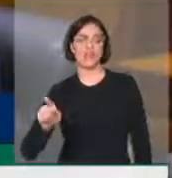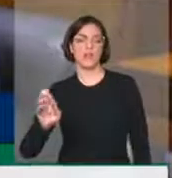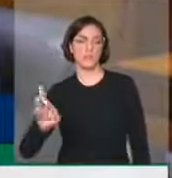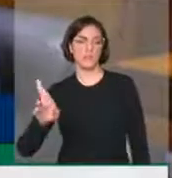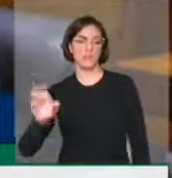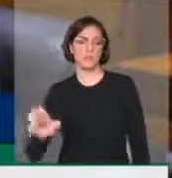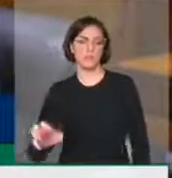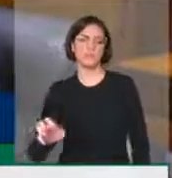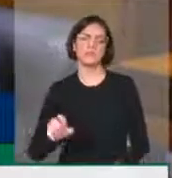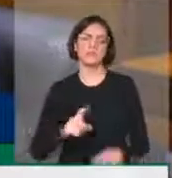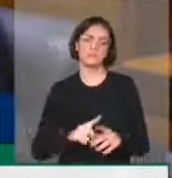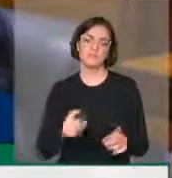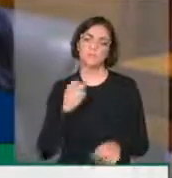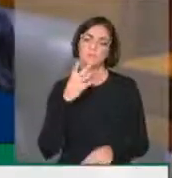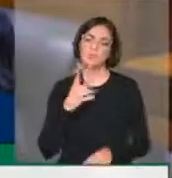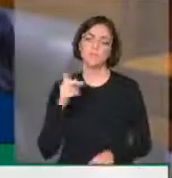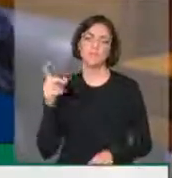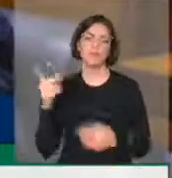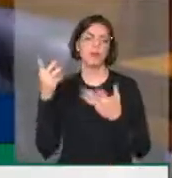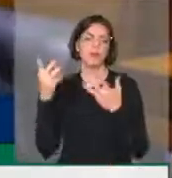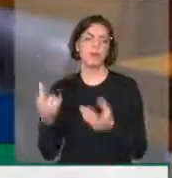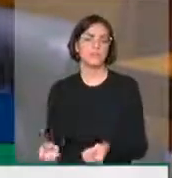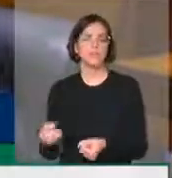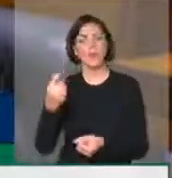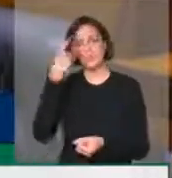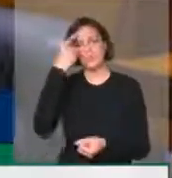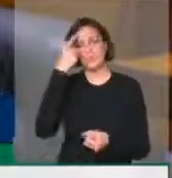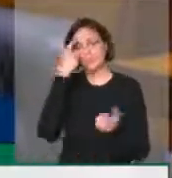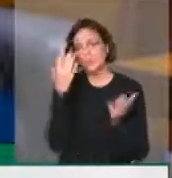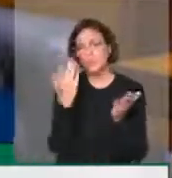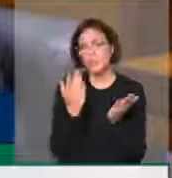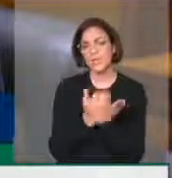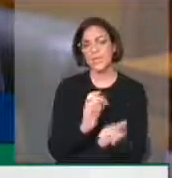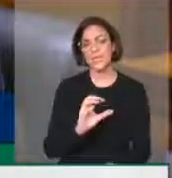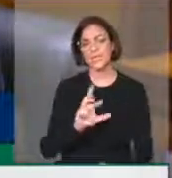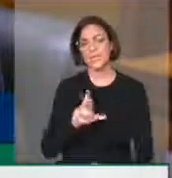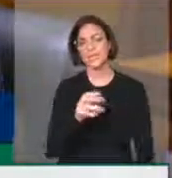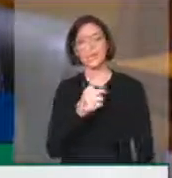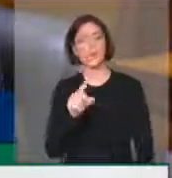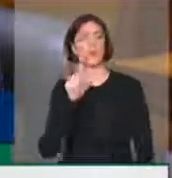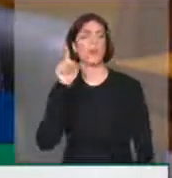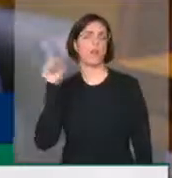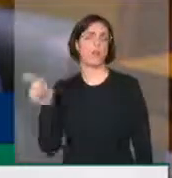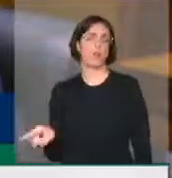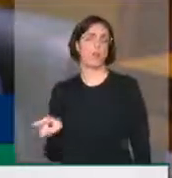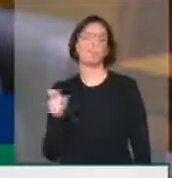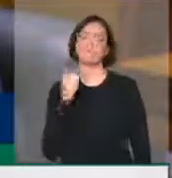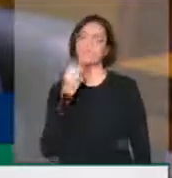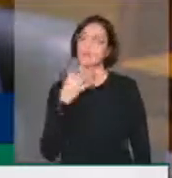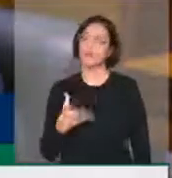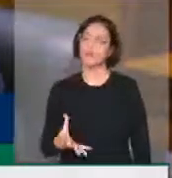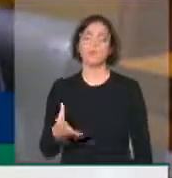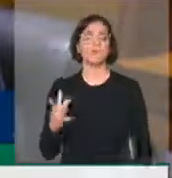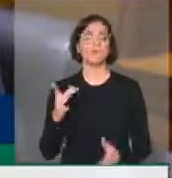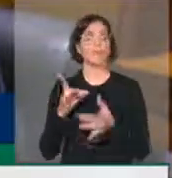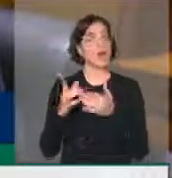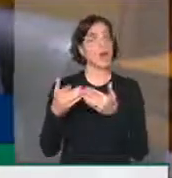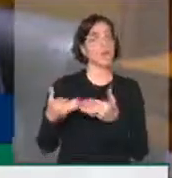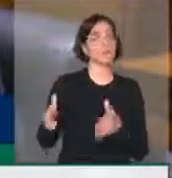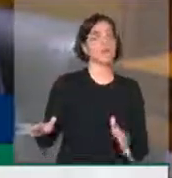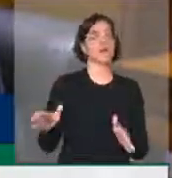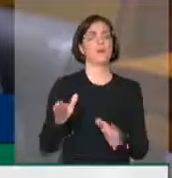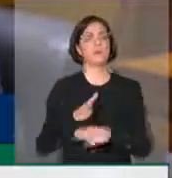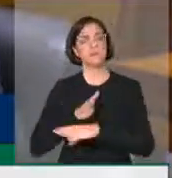questão de aceitar o pensamento cristão naquele país, na questão também de facilitar o acesso